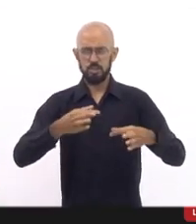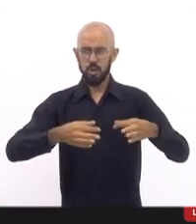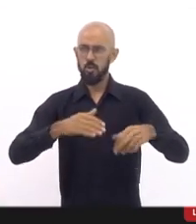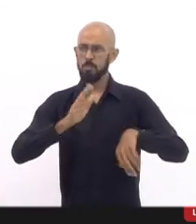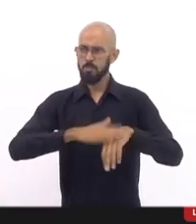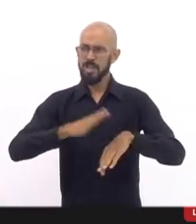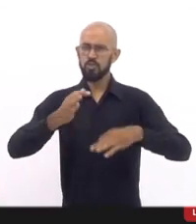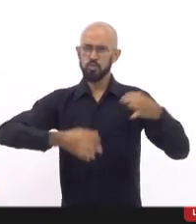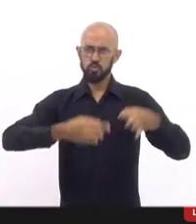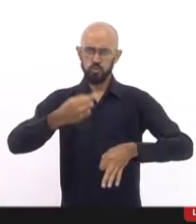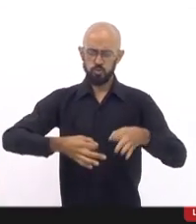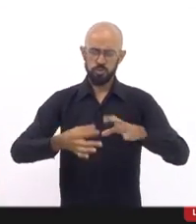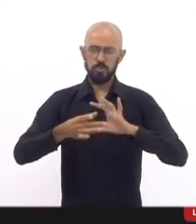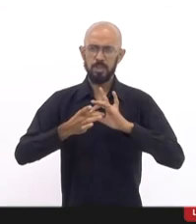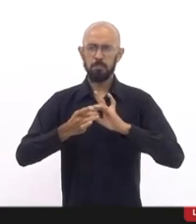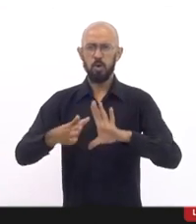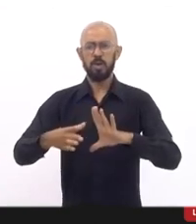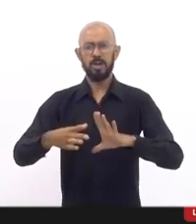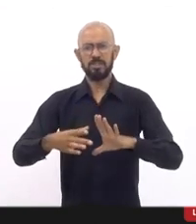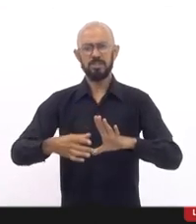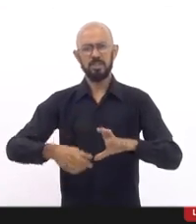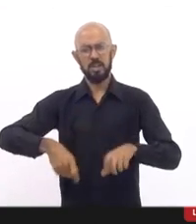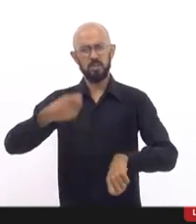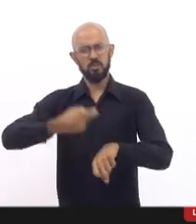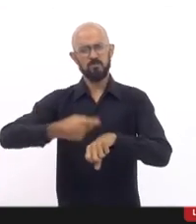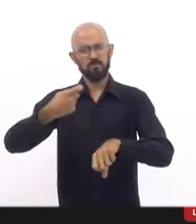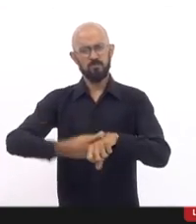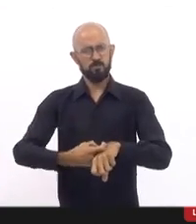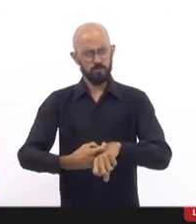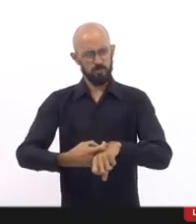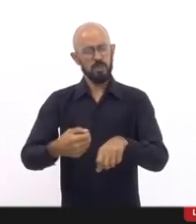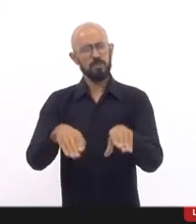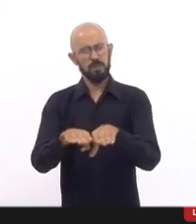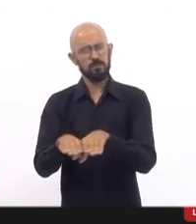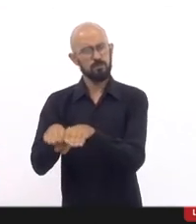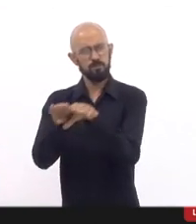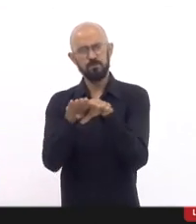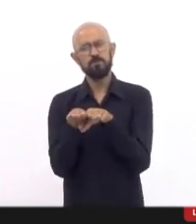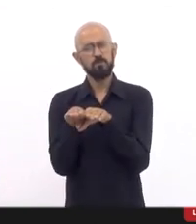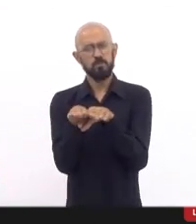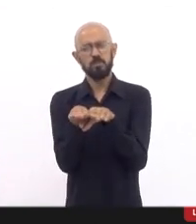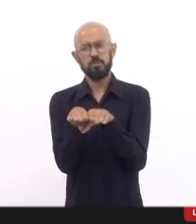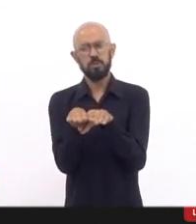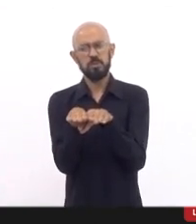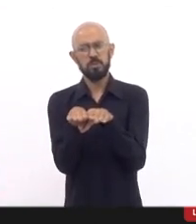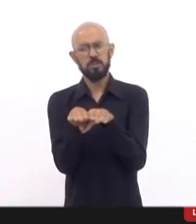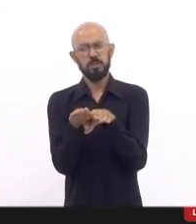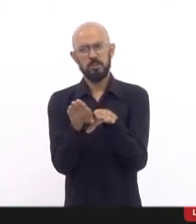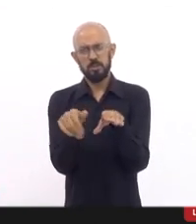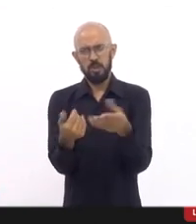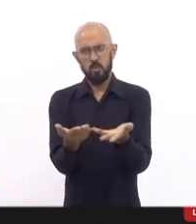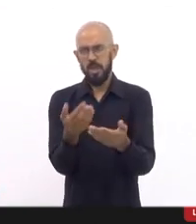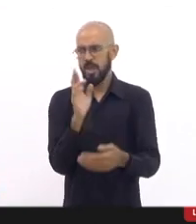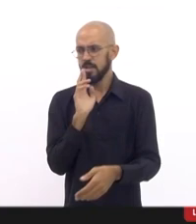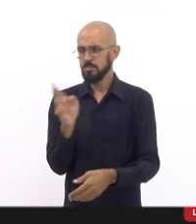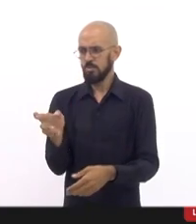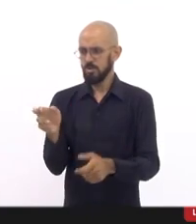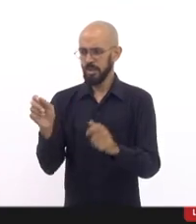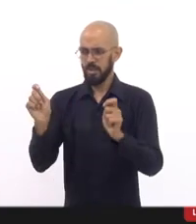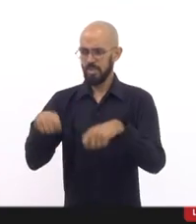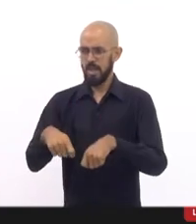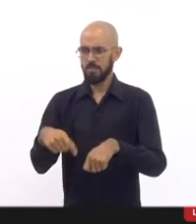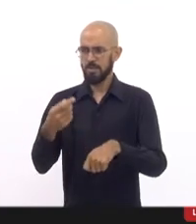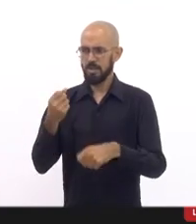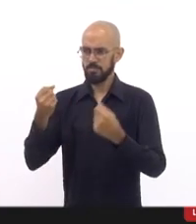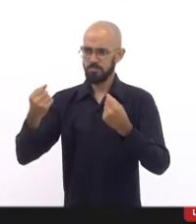democracia mais sólida e racialmente mais equânime. Então, acho que essa é a resposta que posso lhe dar, deputado,